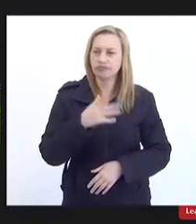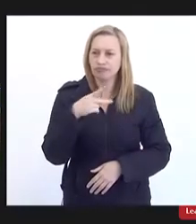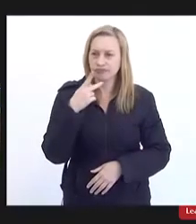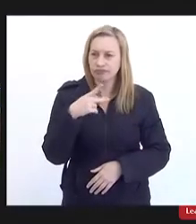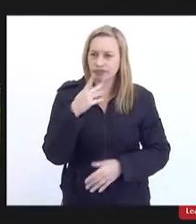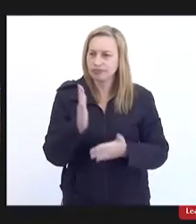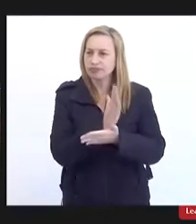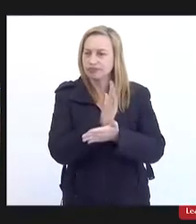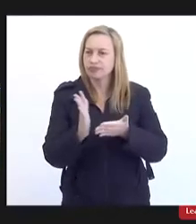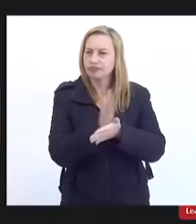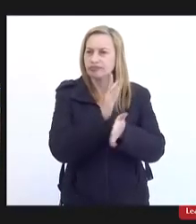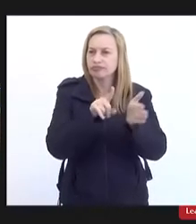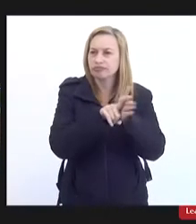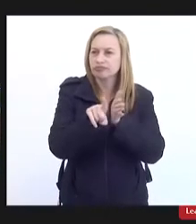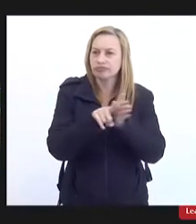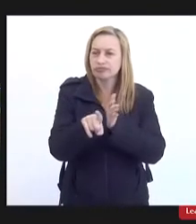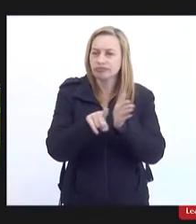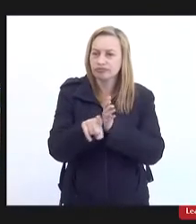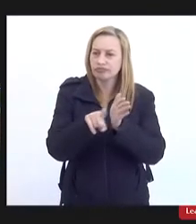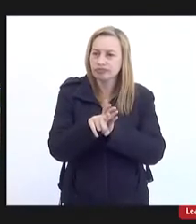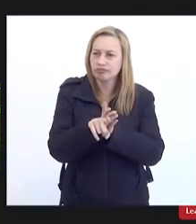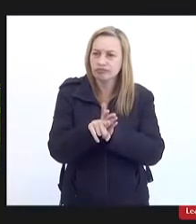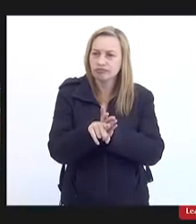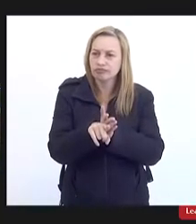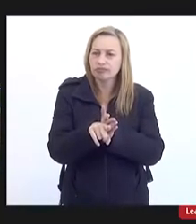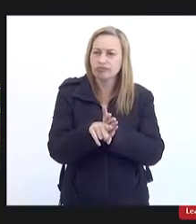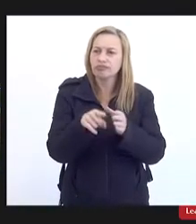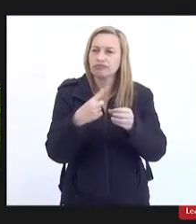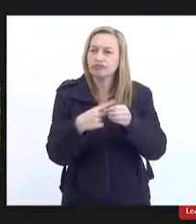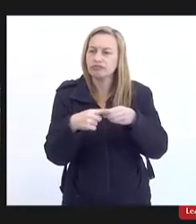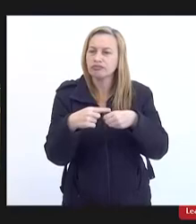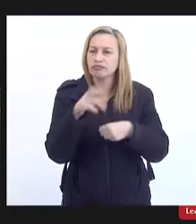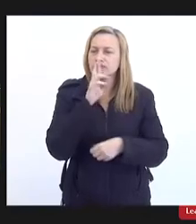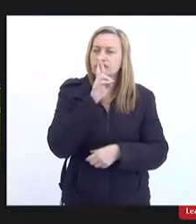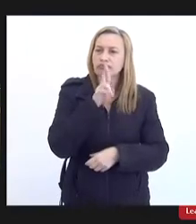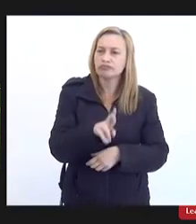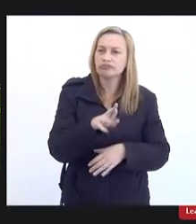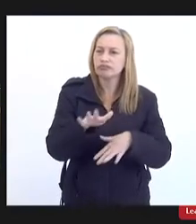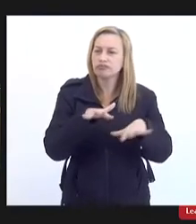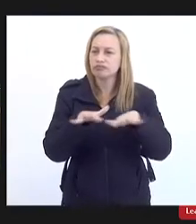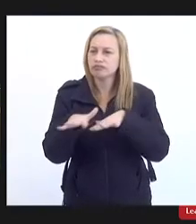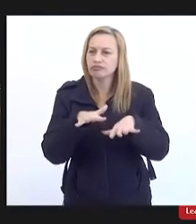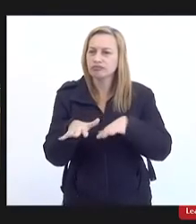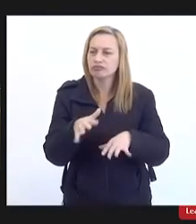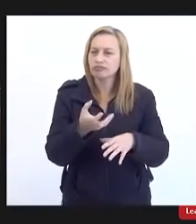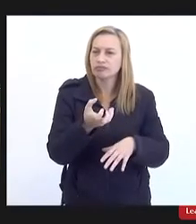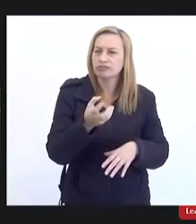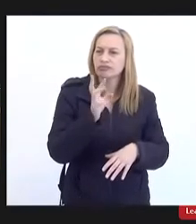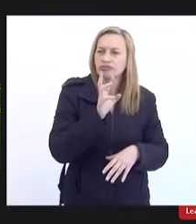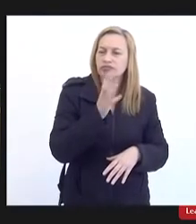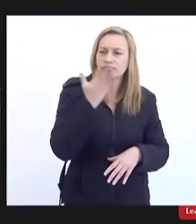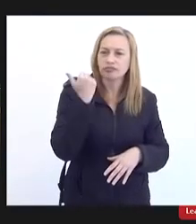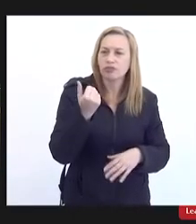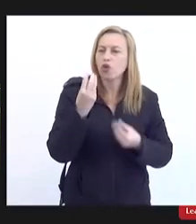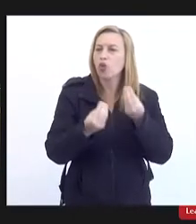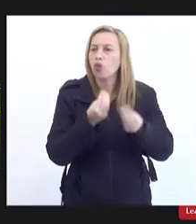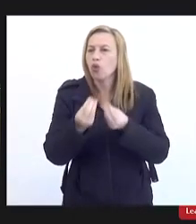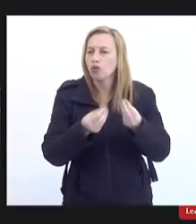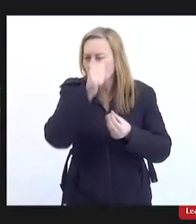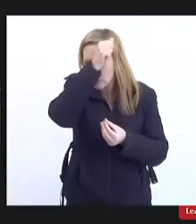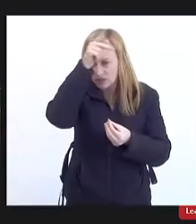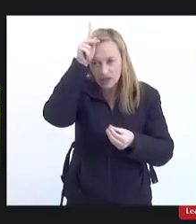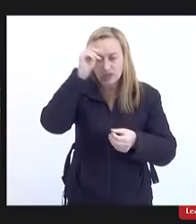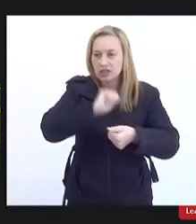algumas perguntas para o município responder o movimento quer saber como a prefeitura pretende se